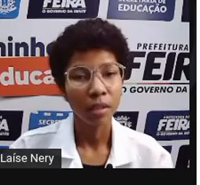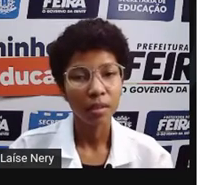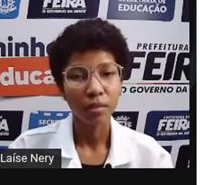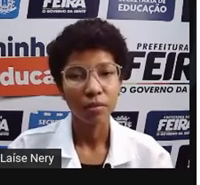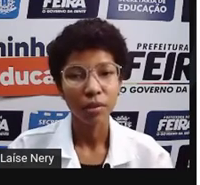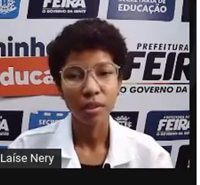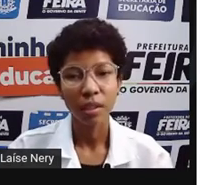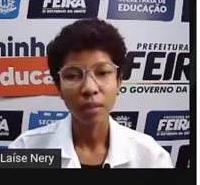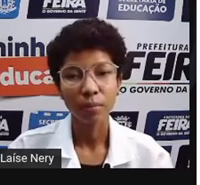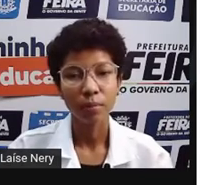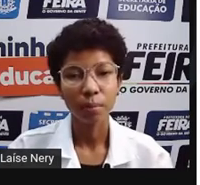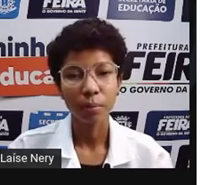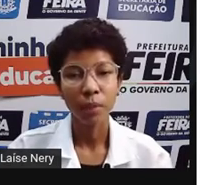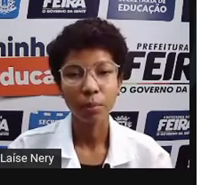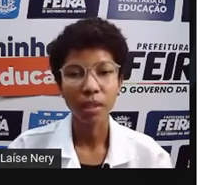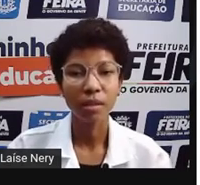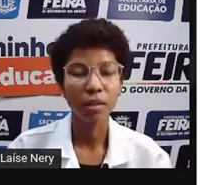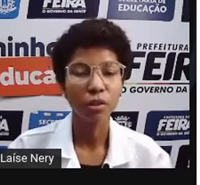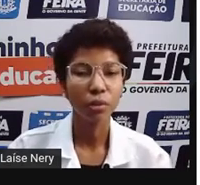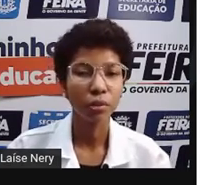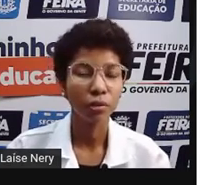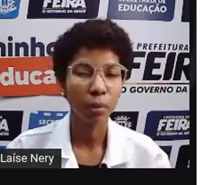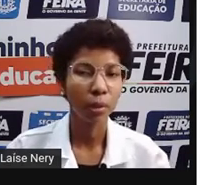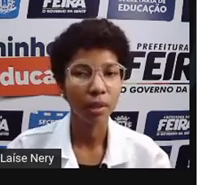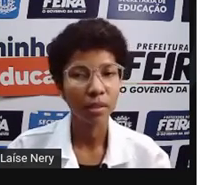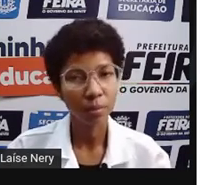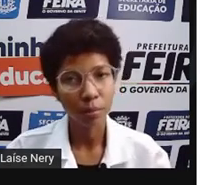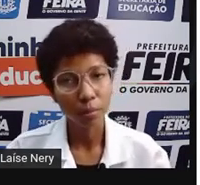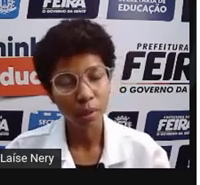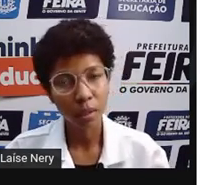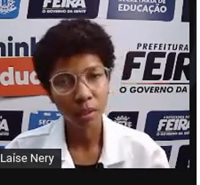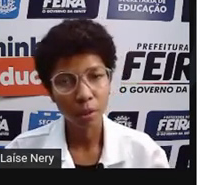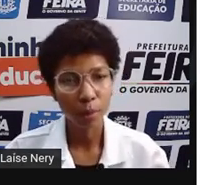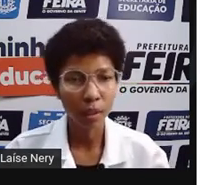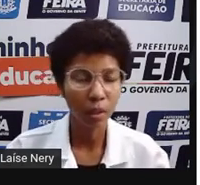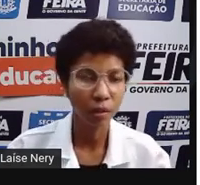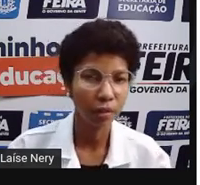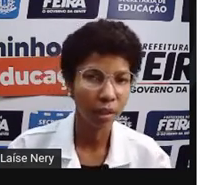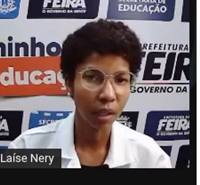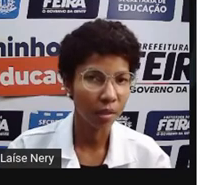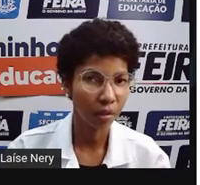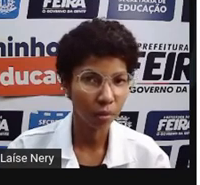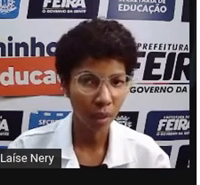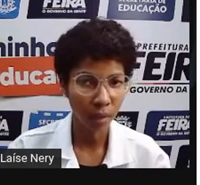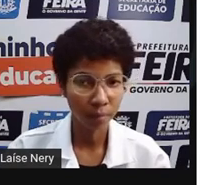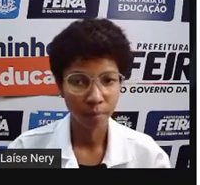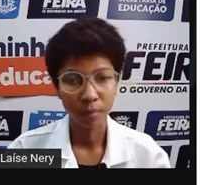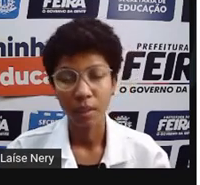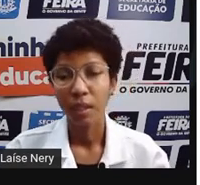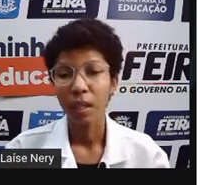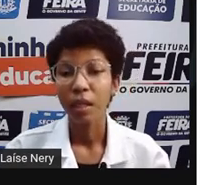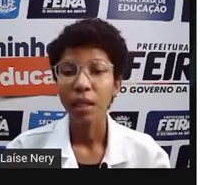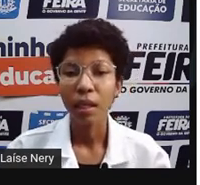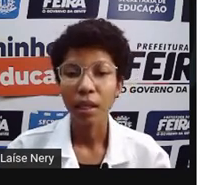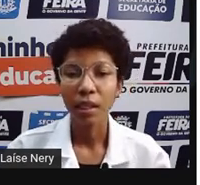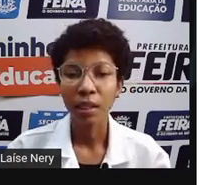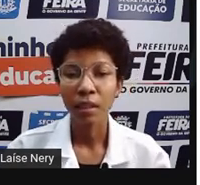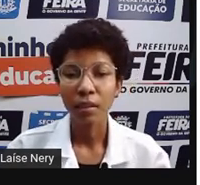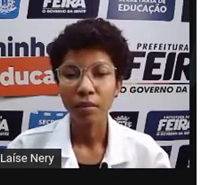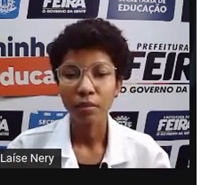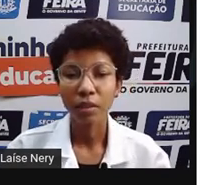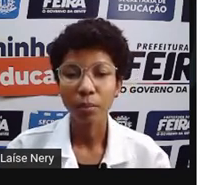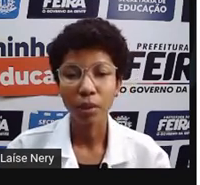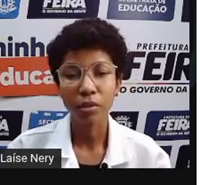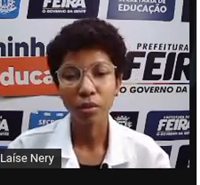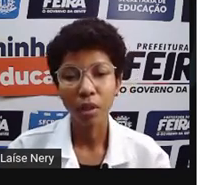Talvez você não precise de uma potência grande para aquilo que você quer executar e aí